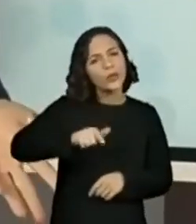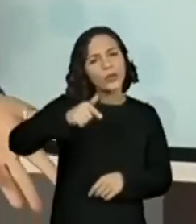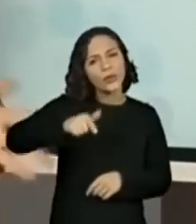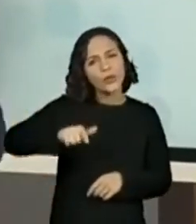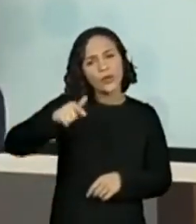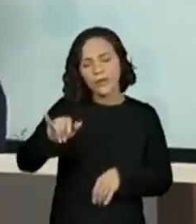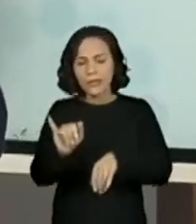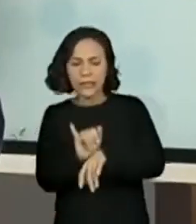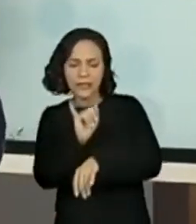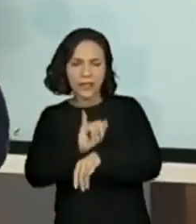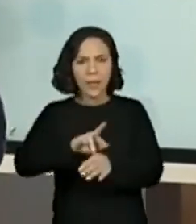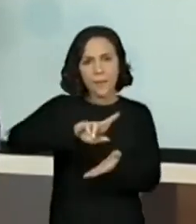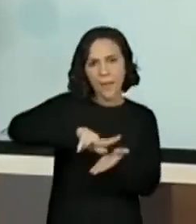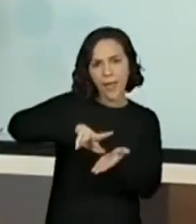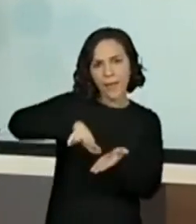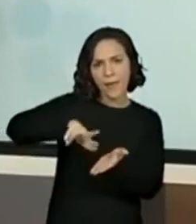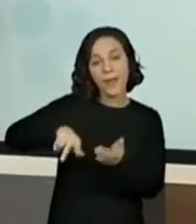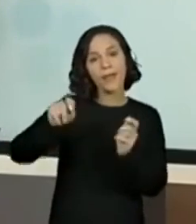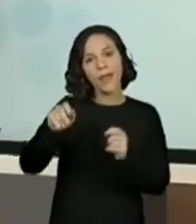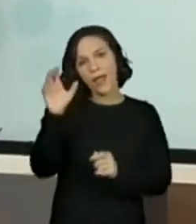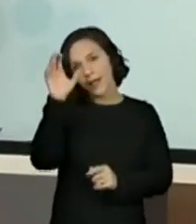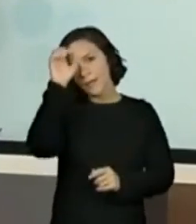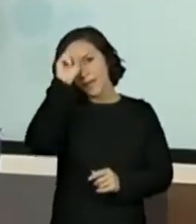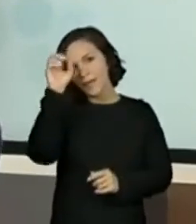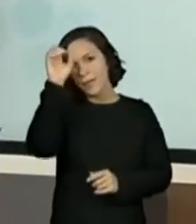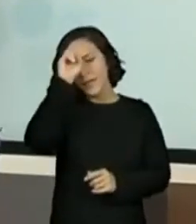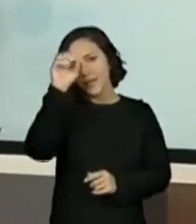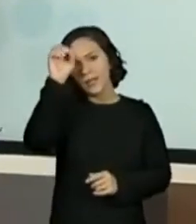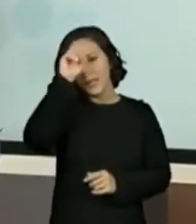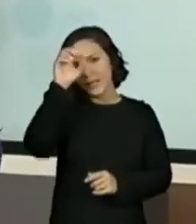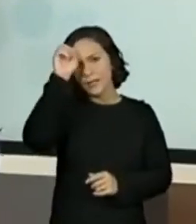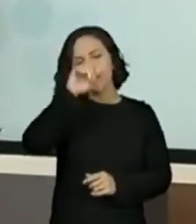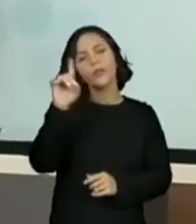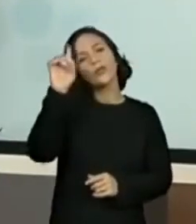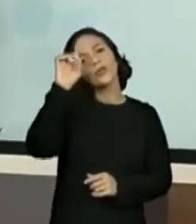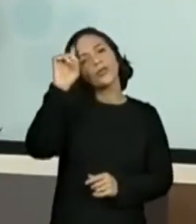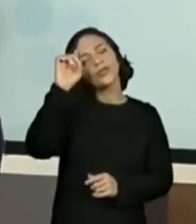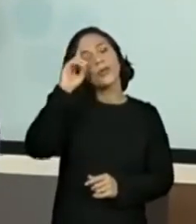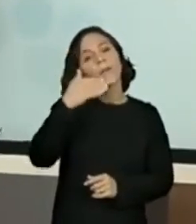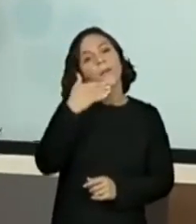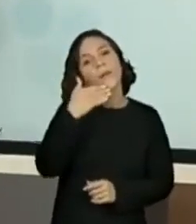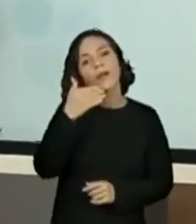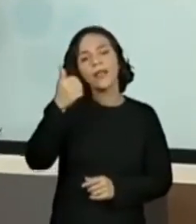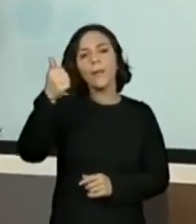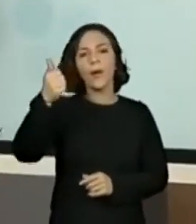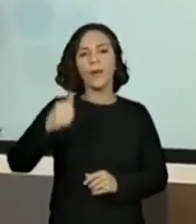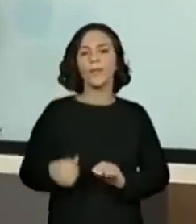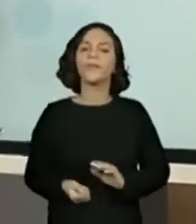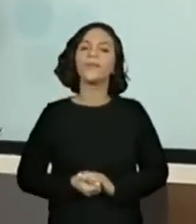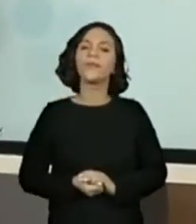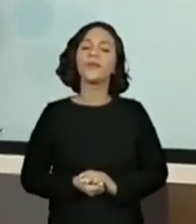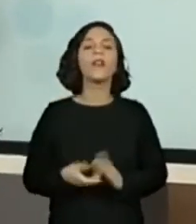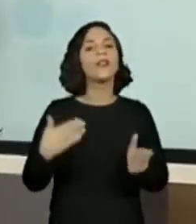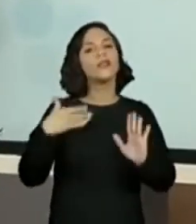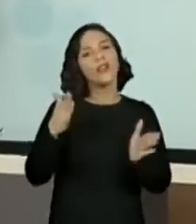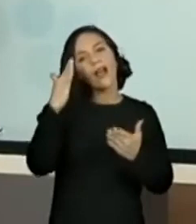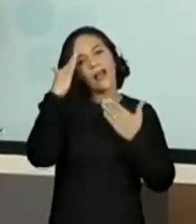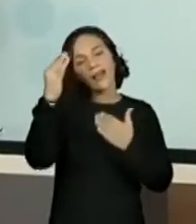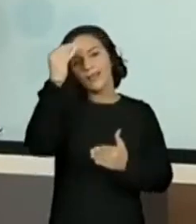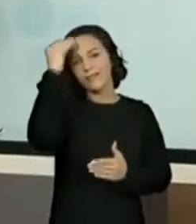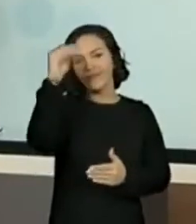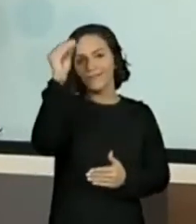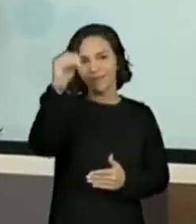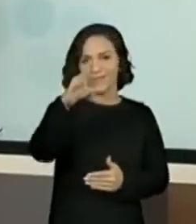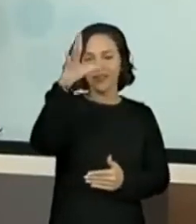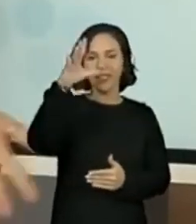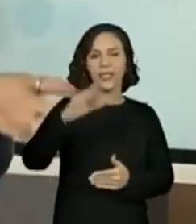estratégias, a gente vai aprendendo um pouquinho a cada dia e ficando cada vez melhor, não é? Já vou agradecer aqui a turma do Oráculo,